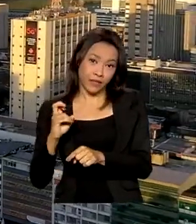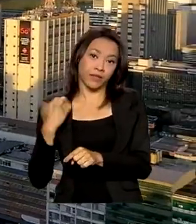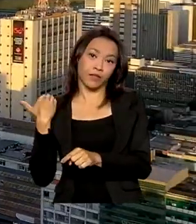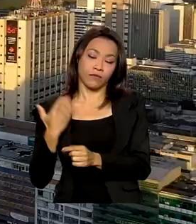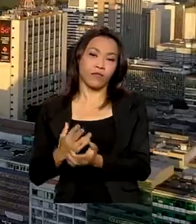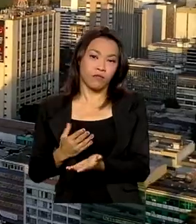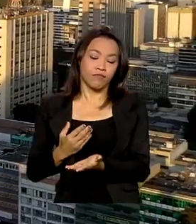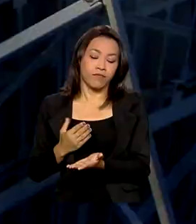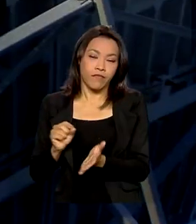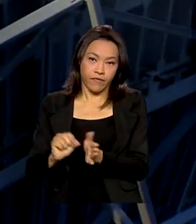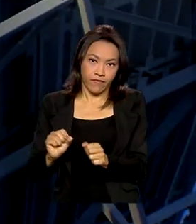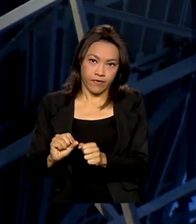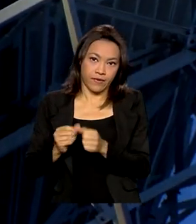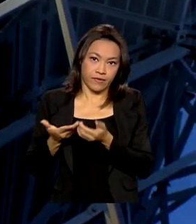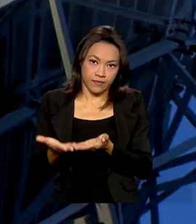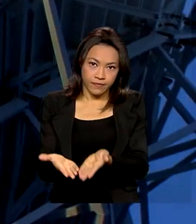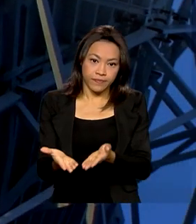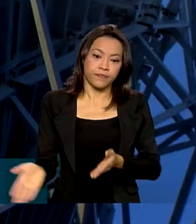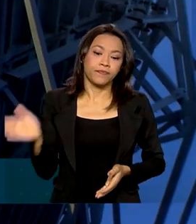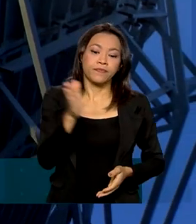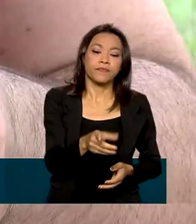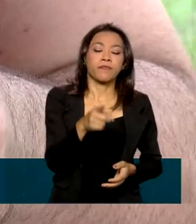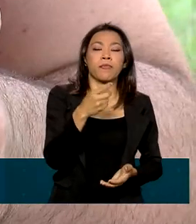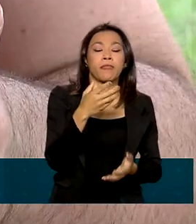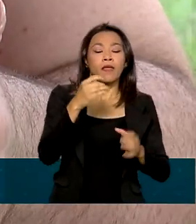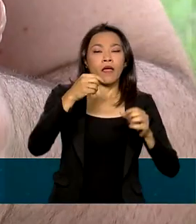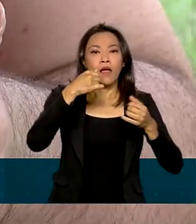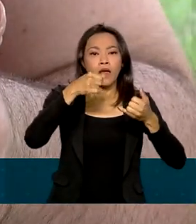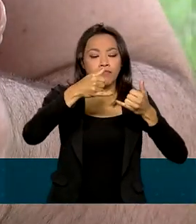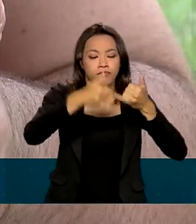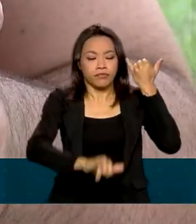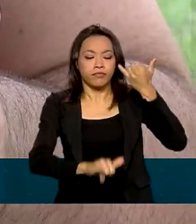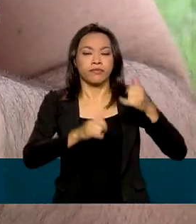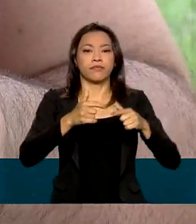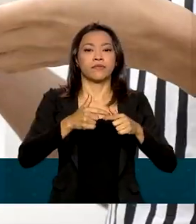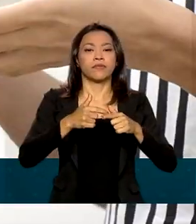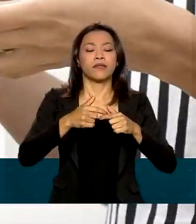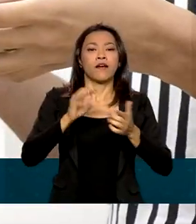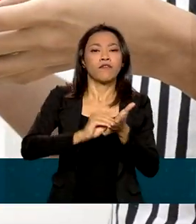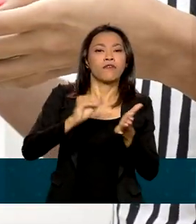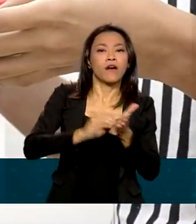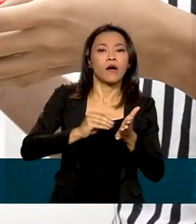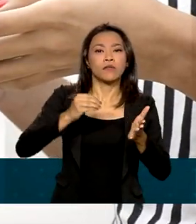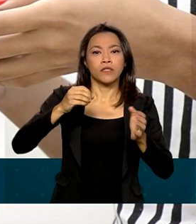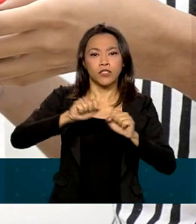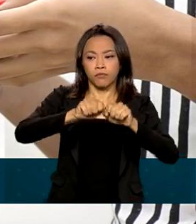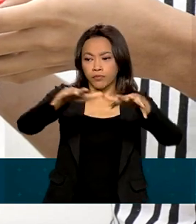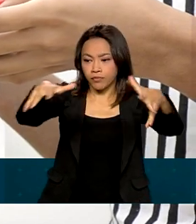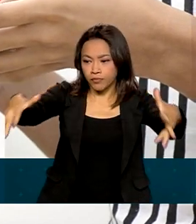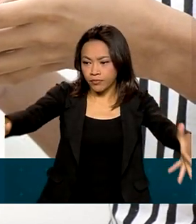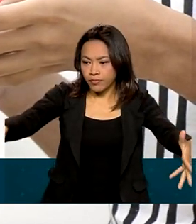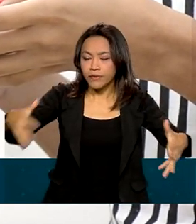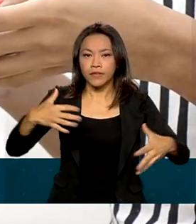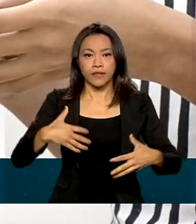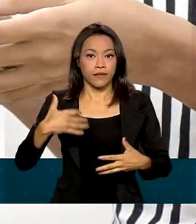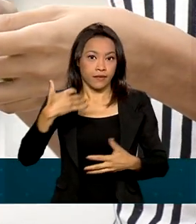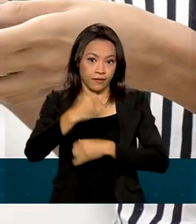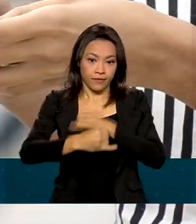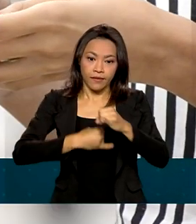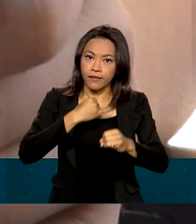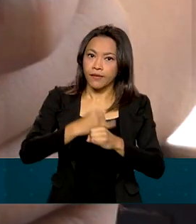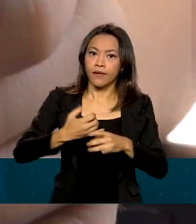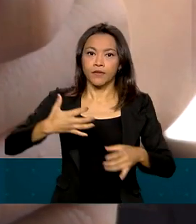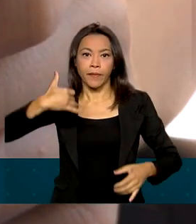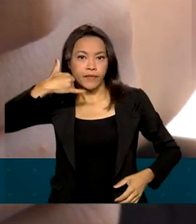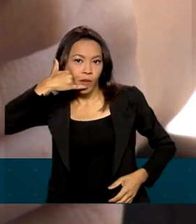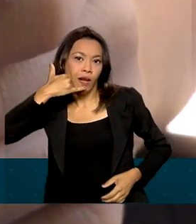Perda de sinal, falta de cobertura, essas são reclamações comuns quando o assunto é o serviço prestado por